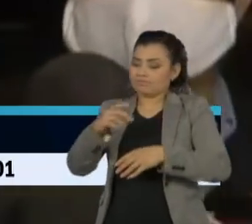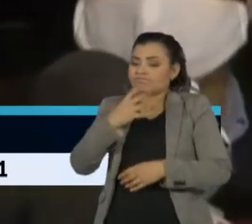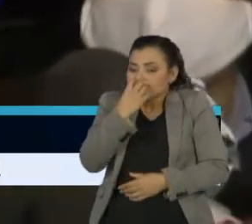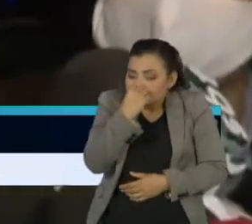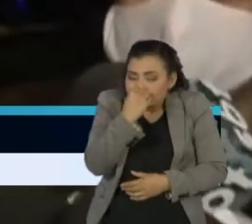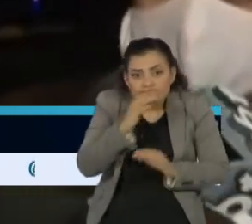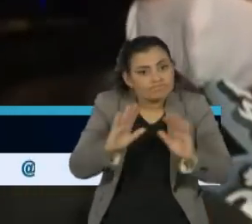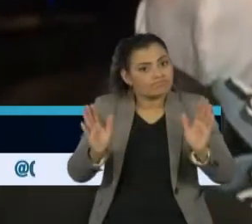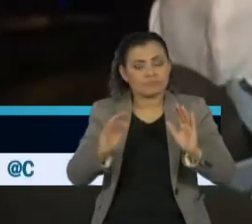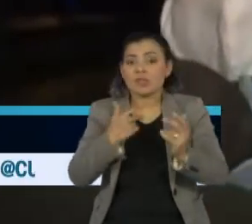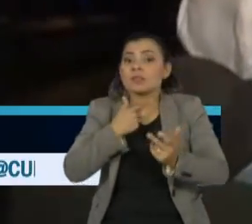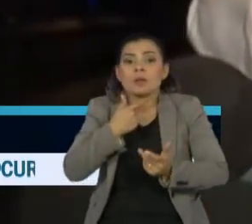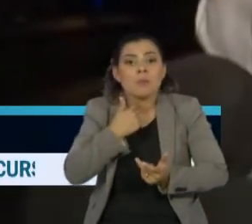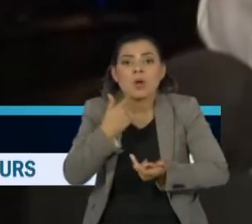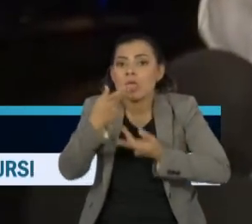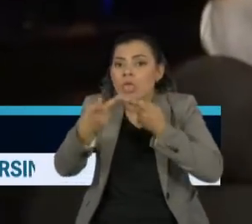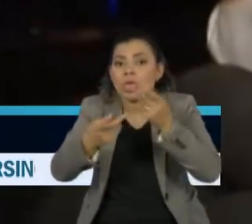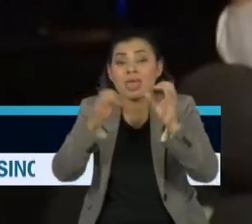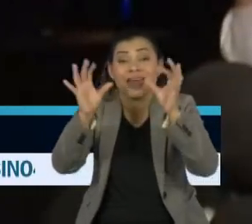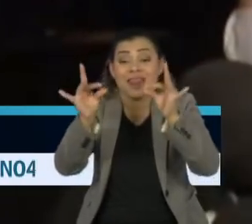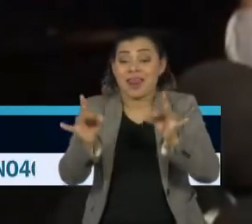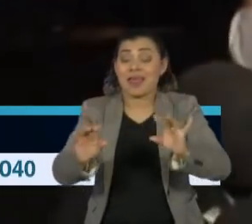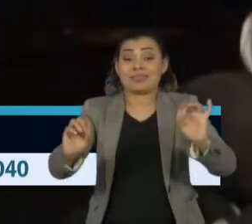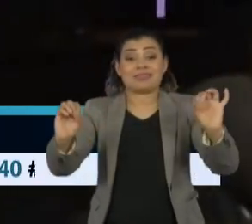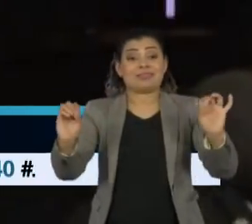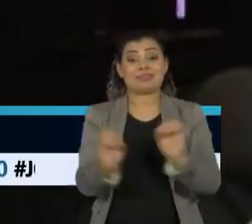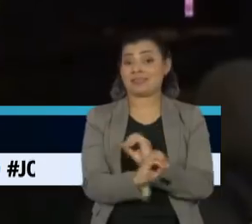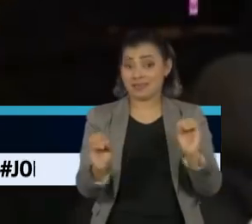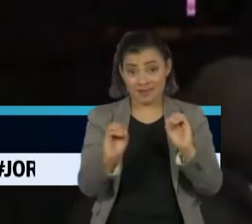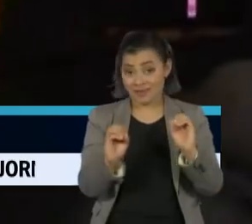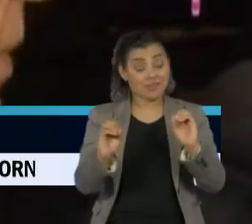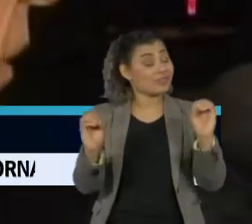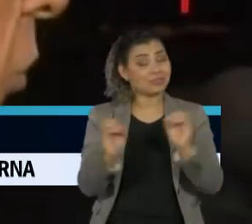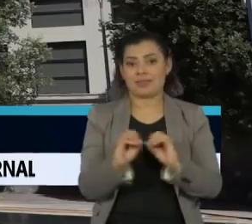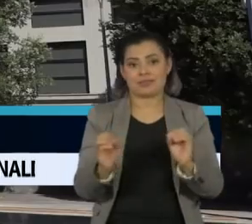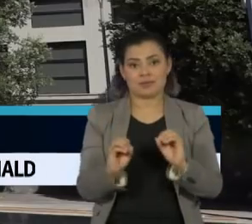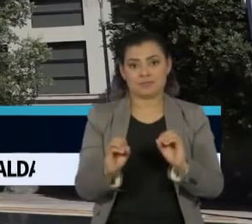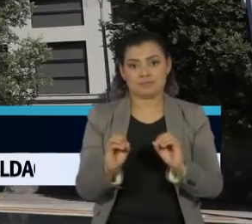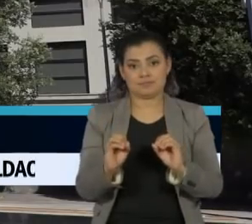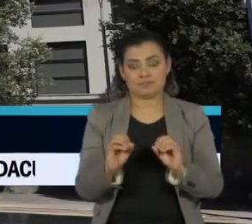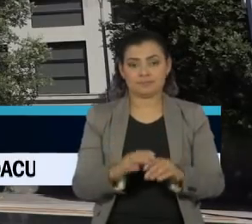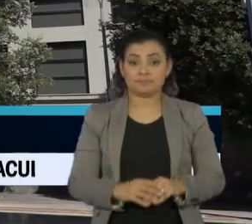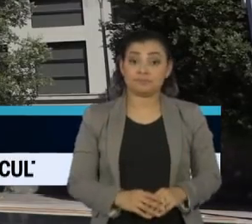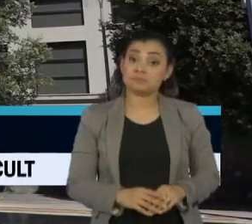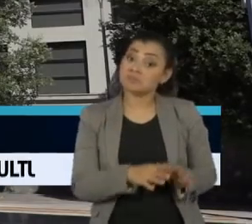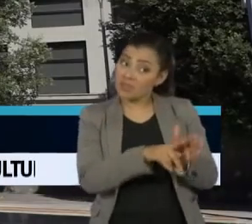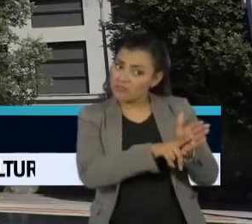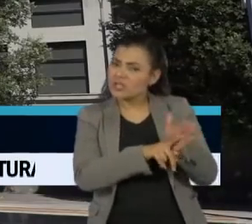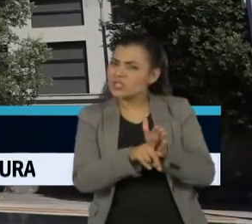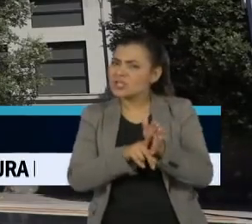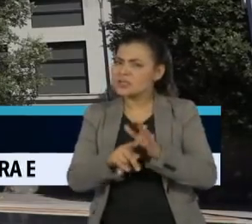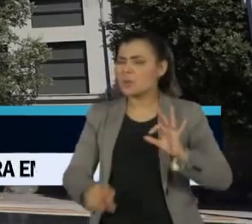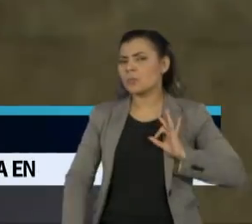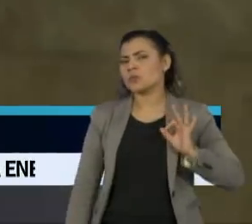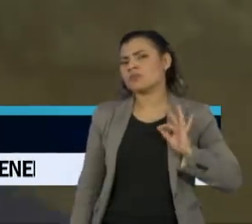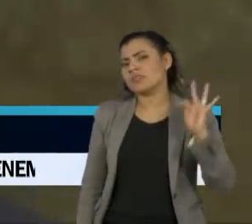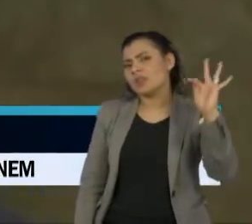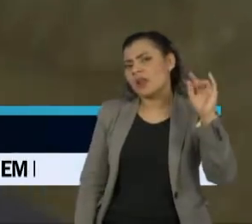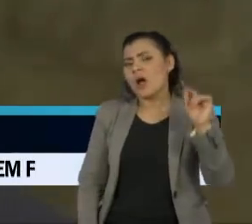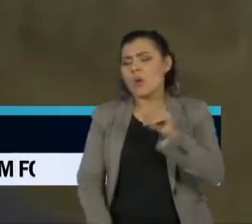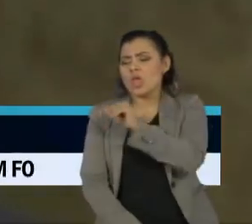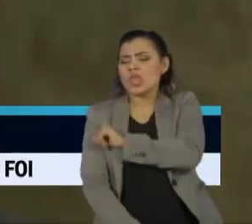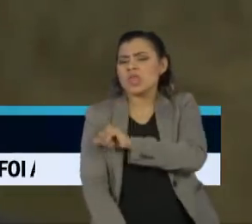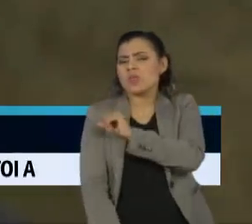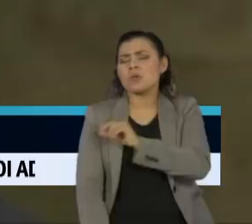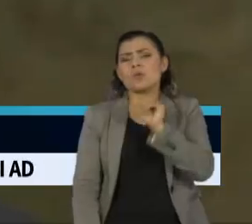posso dar nenhuma declaração a respeito do meu depoimento. O inquérito aberto pela Polícia Federal do Rio, a pura